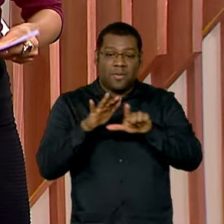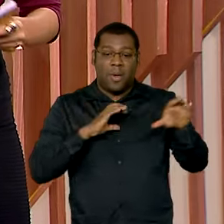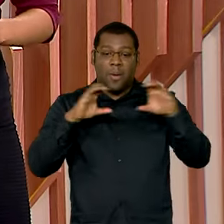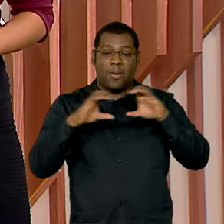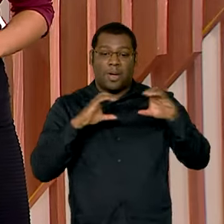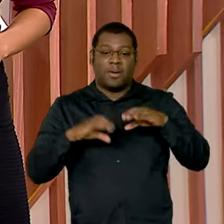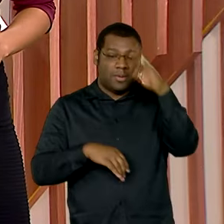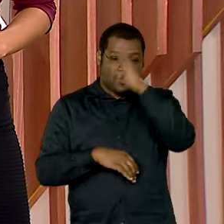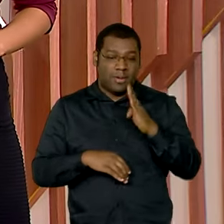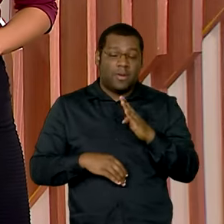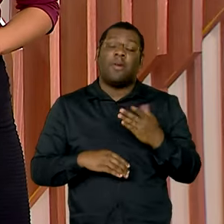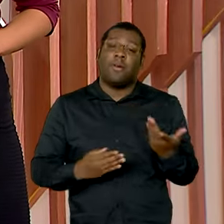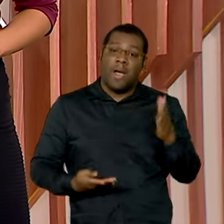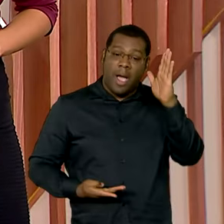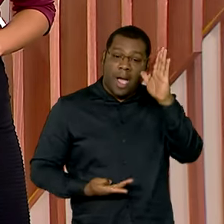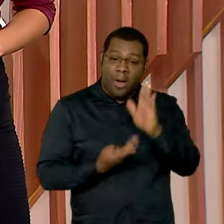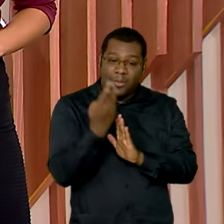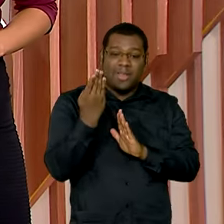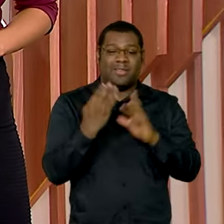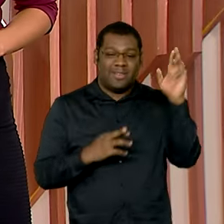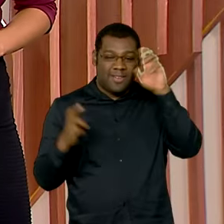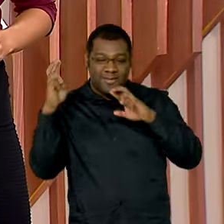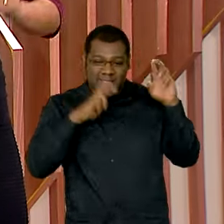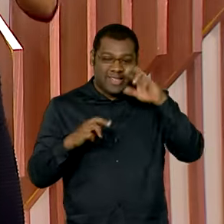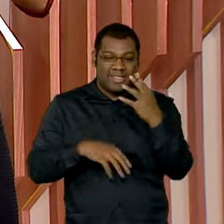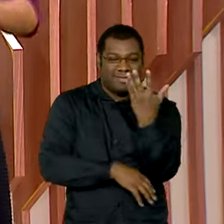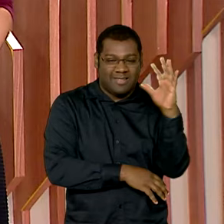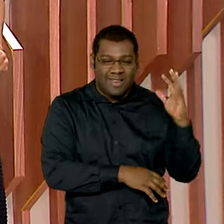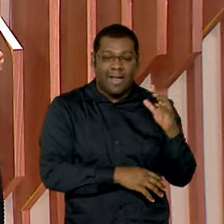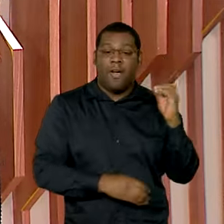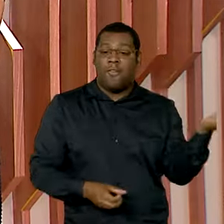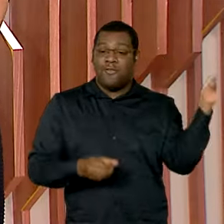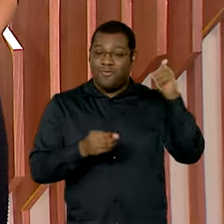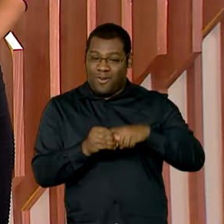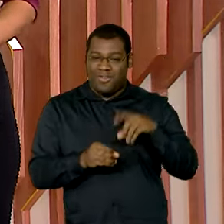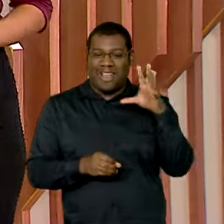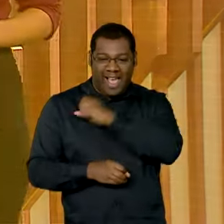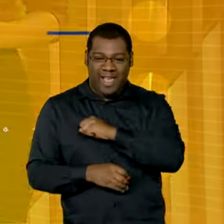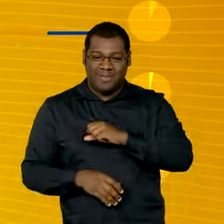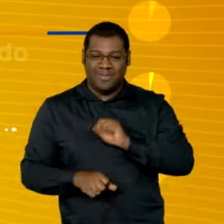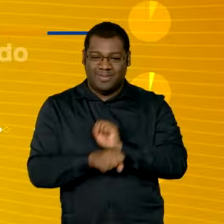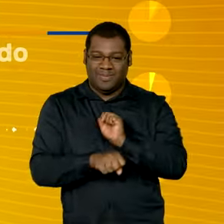aumento nas ações de fiscalização ambiental. A gente volta já já.